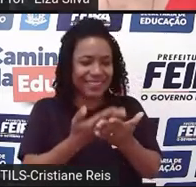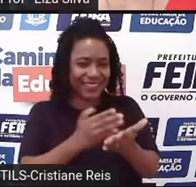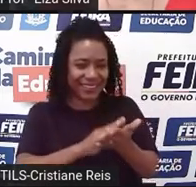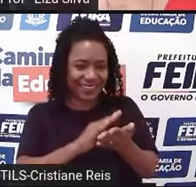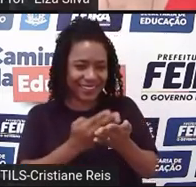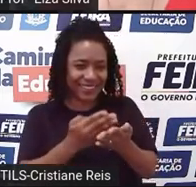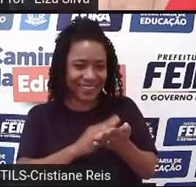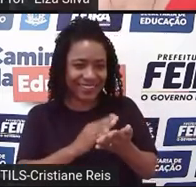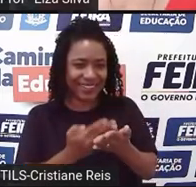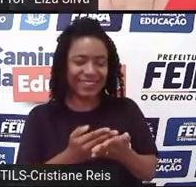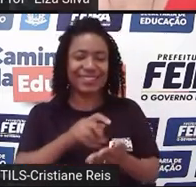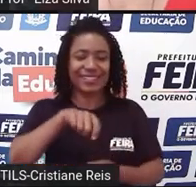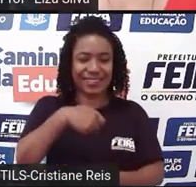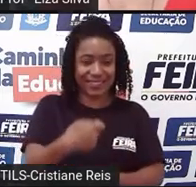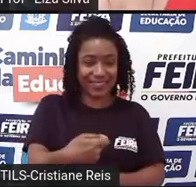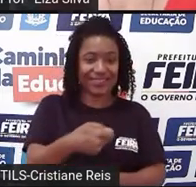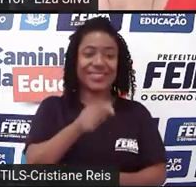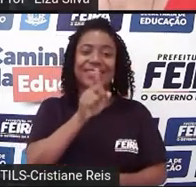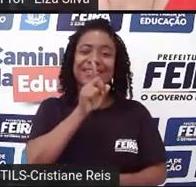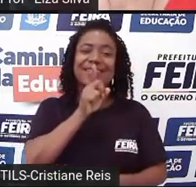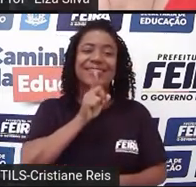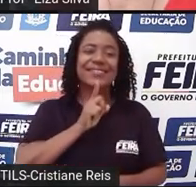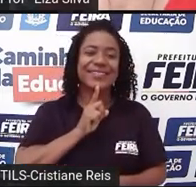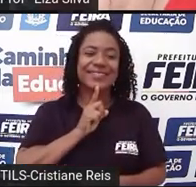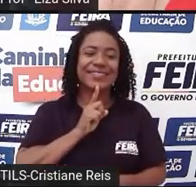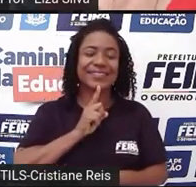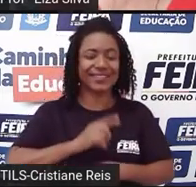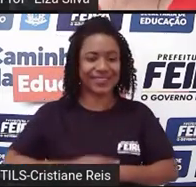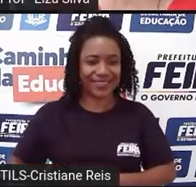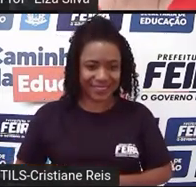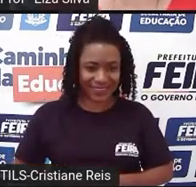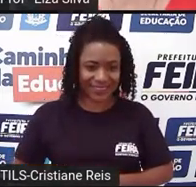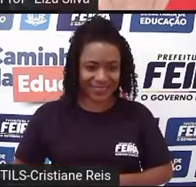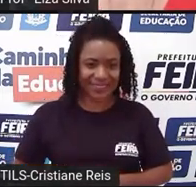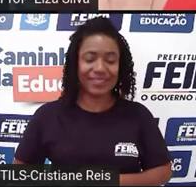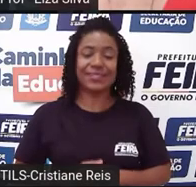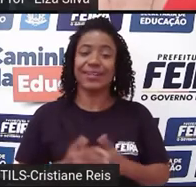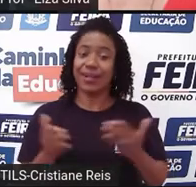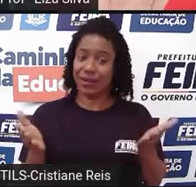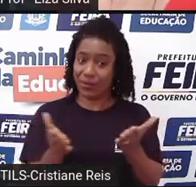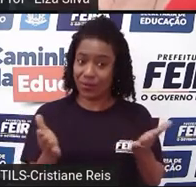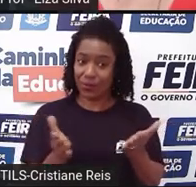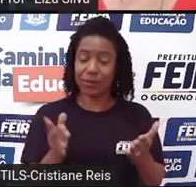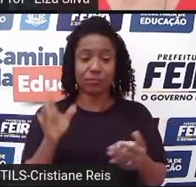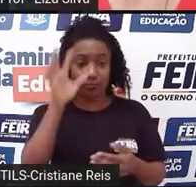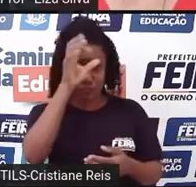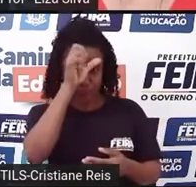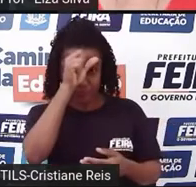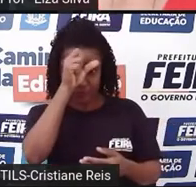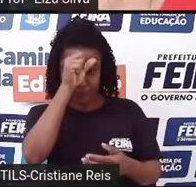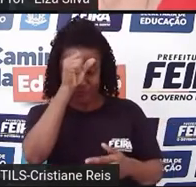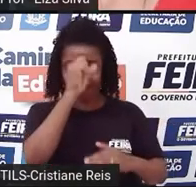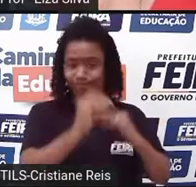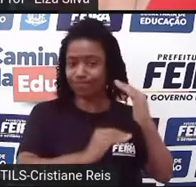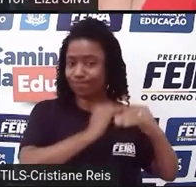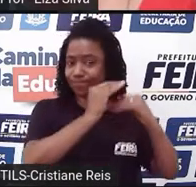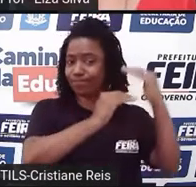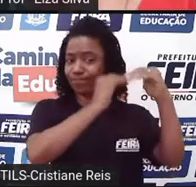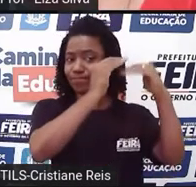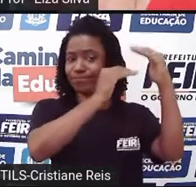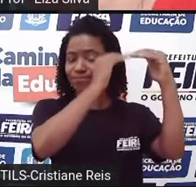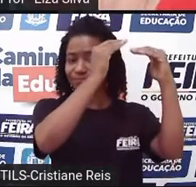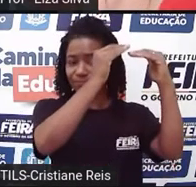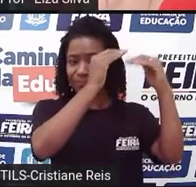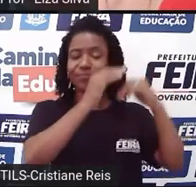intérprete, Cristiane Reis. Ok? E vamos caminhar juntos para construir as aprendizagens